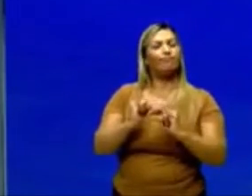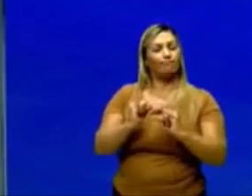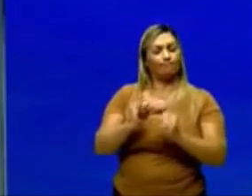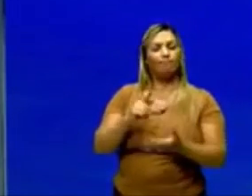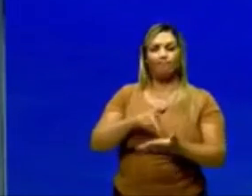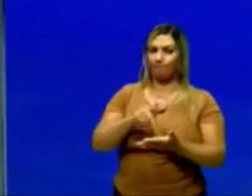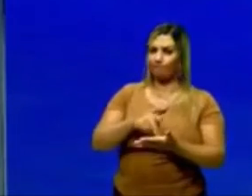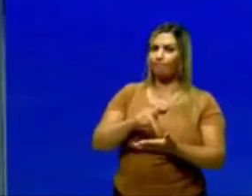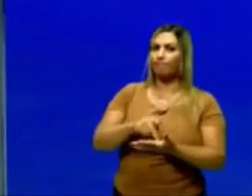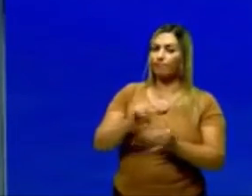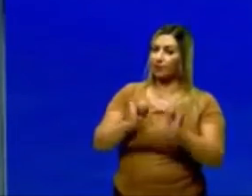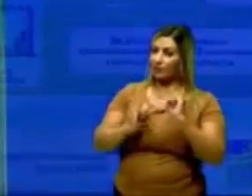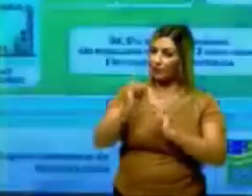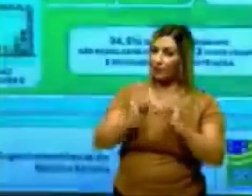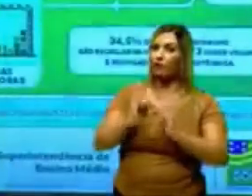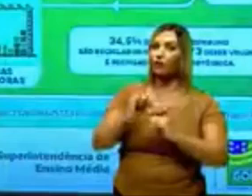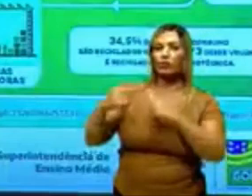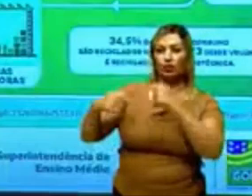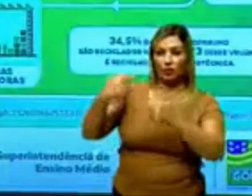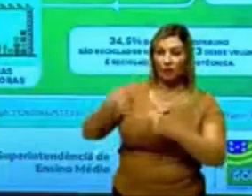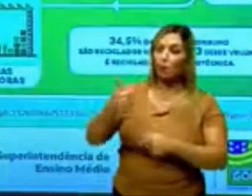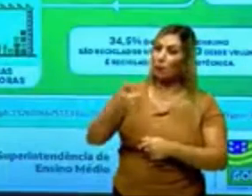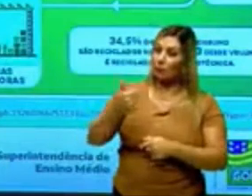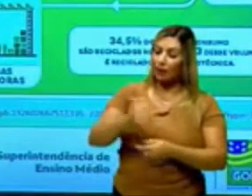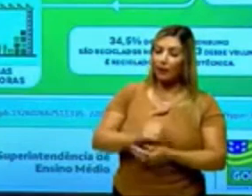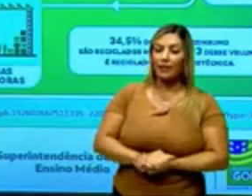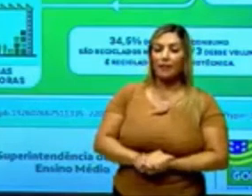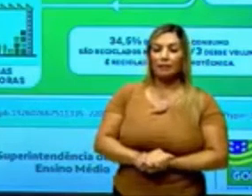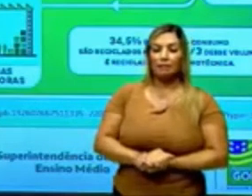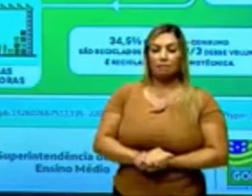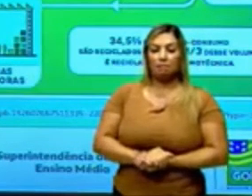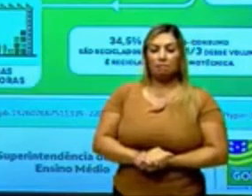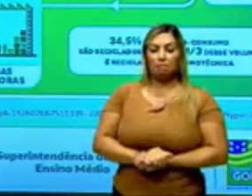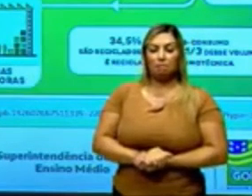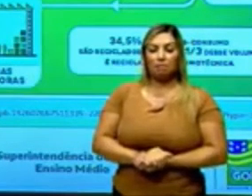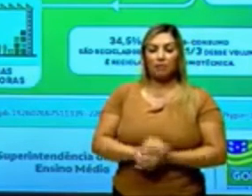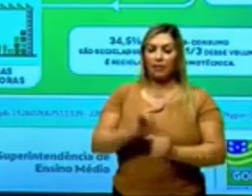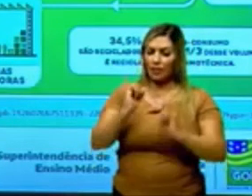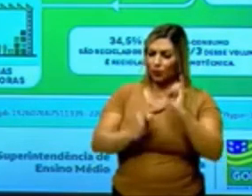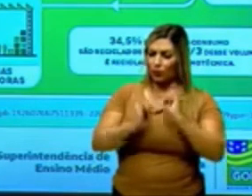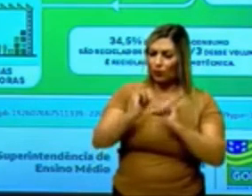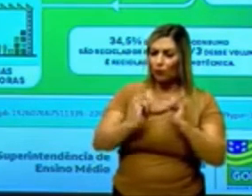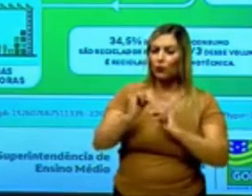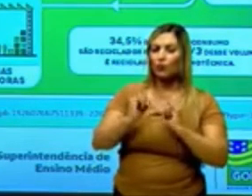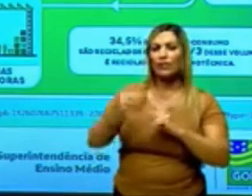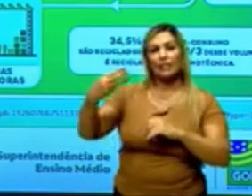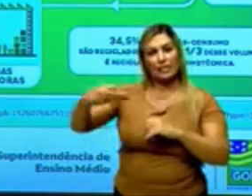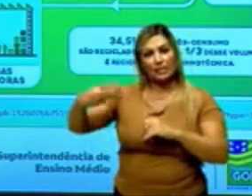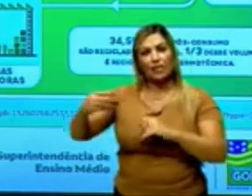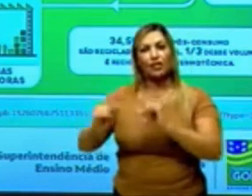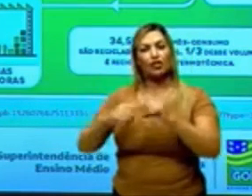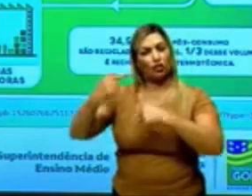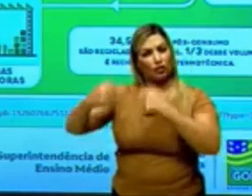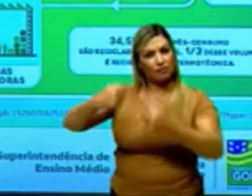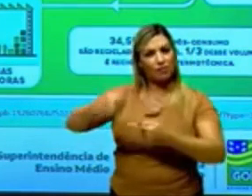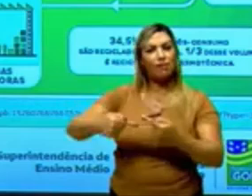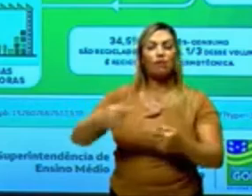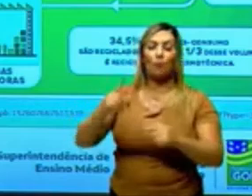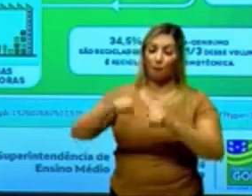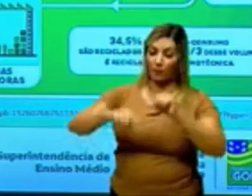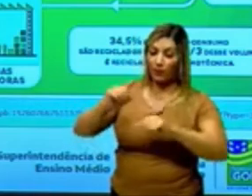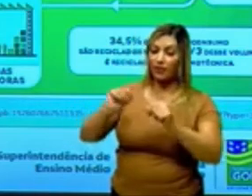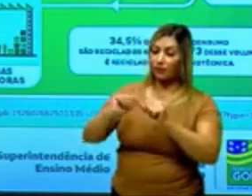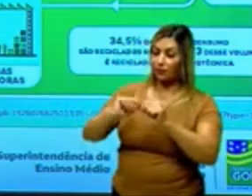indústrias de primeira geração, aqui, então, eu tenho, né, as indústrias de terceira geração, onde esses materiais são formados,